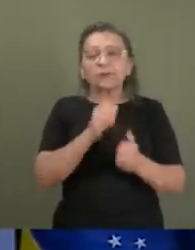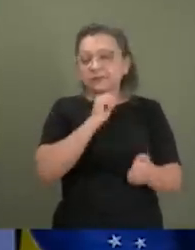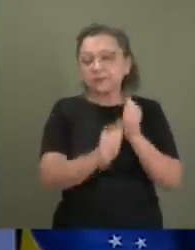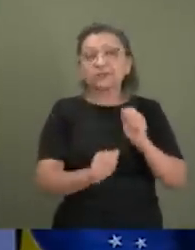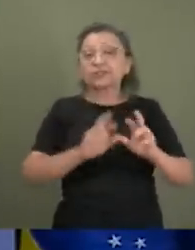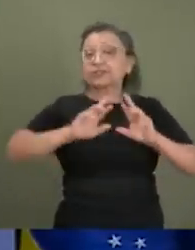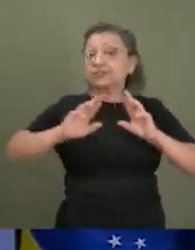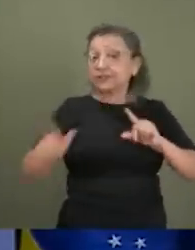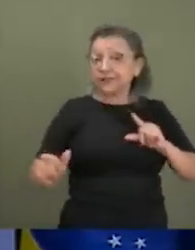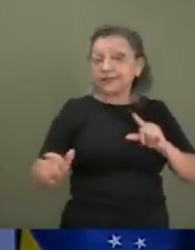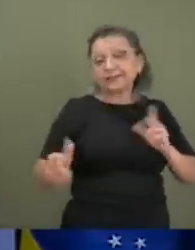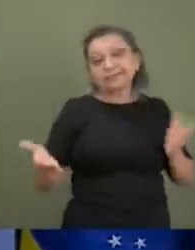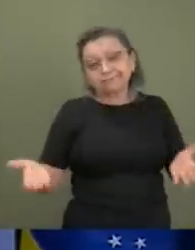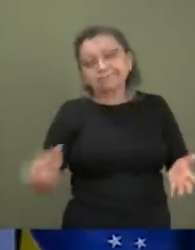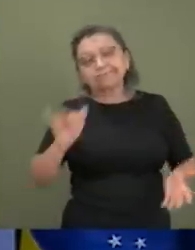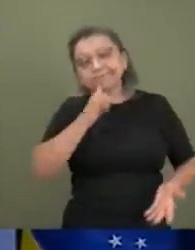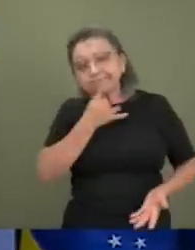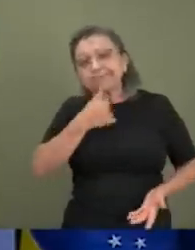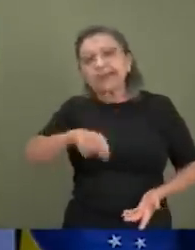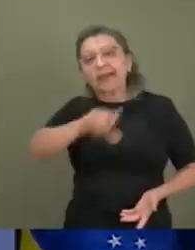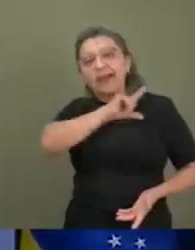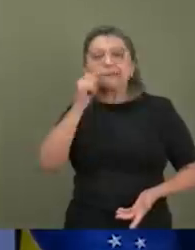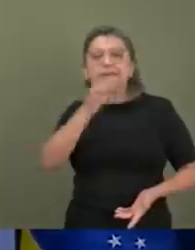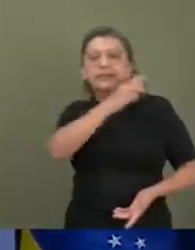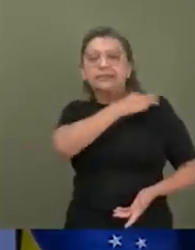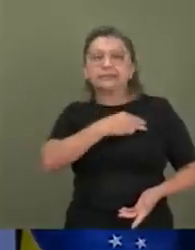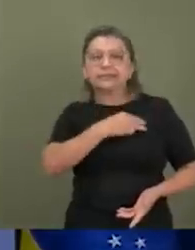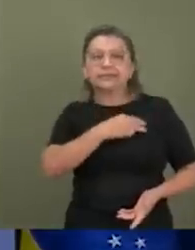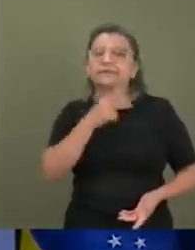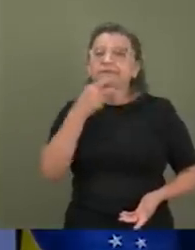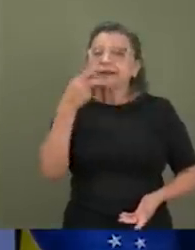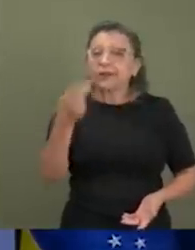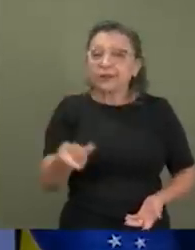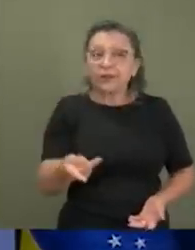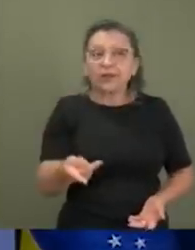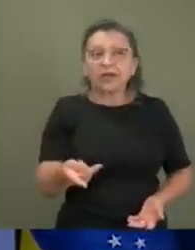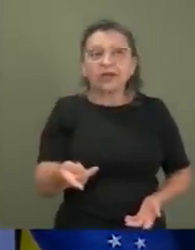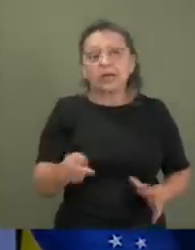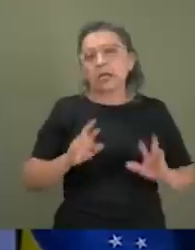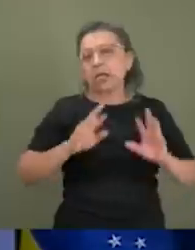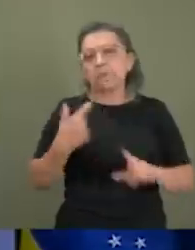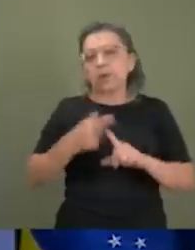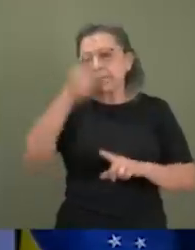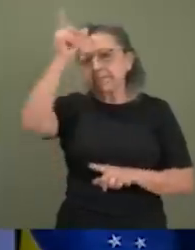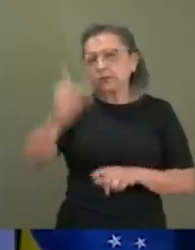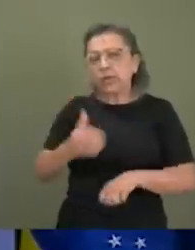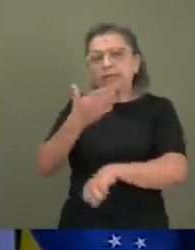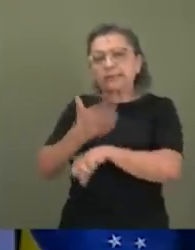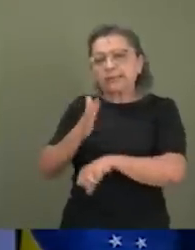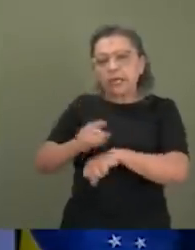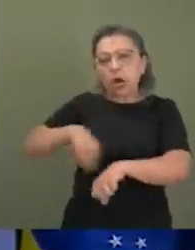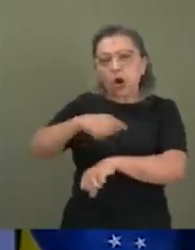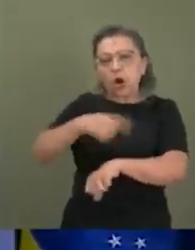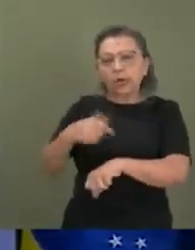Diferentemente da fala infeliz que a gente teve da antiga ministra, que disse que não é porque o sujeito treina 12